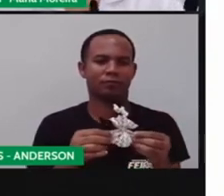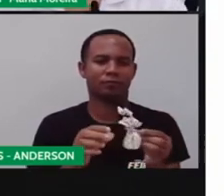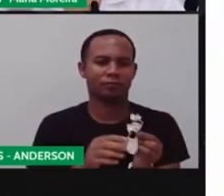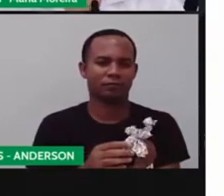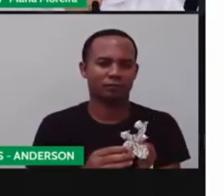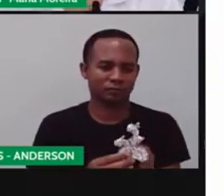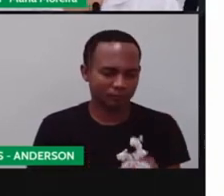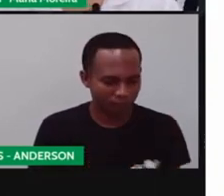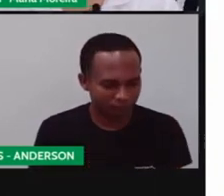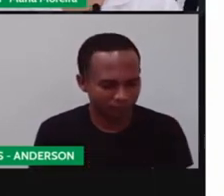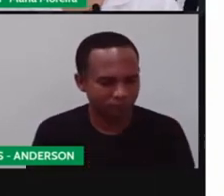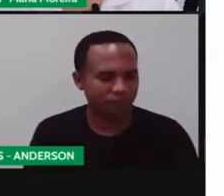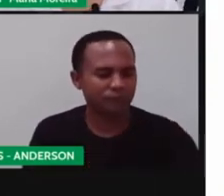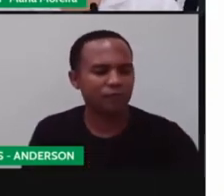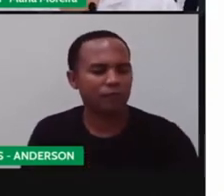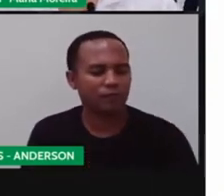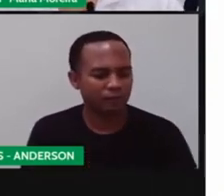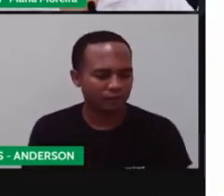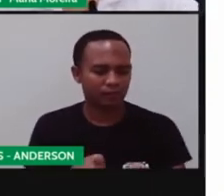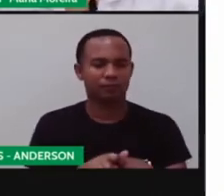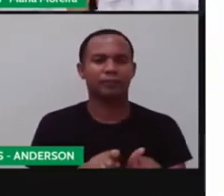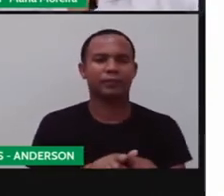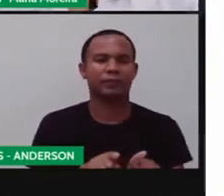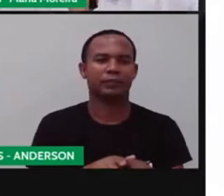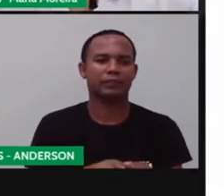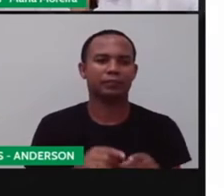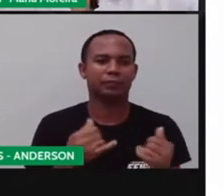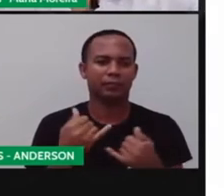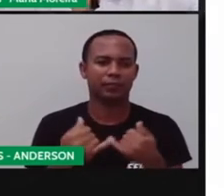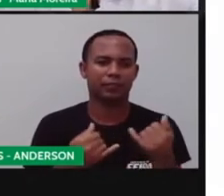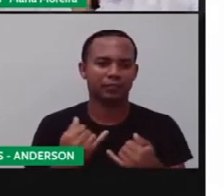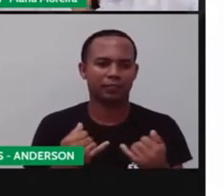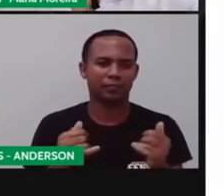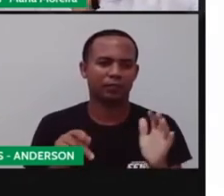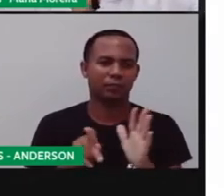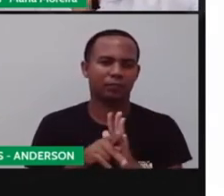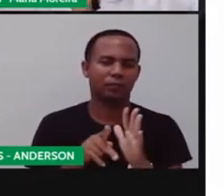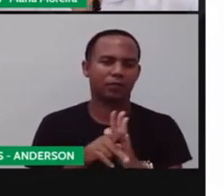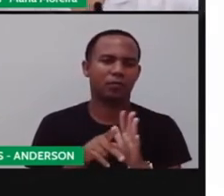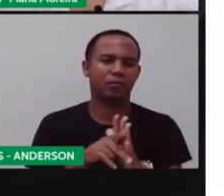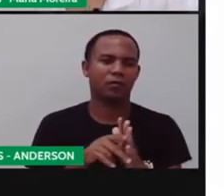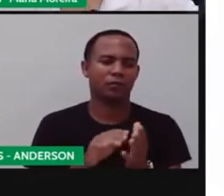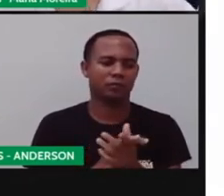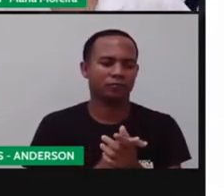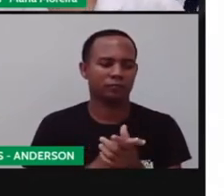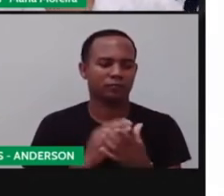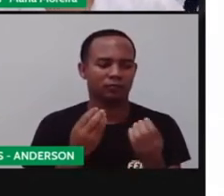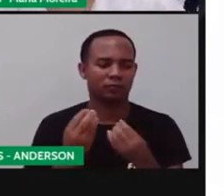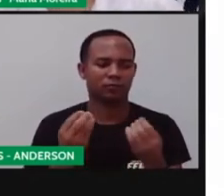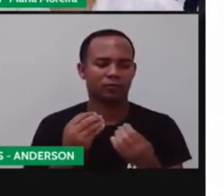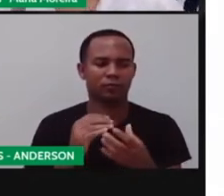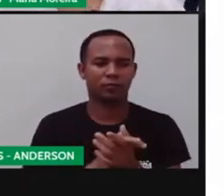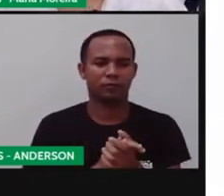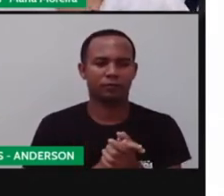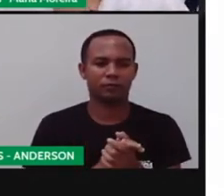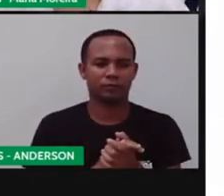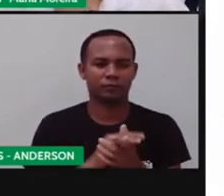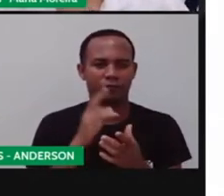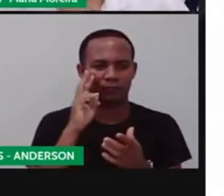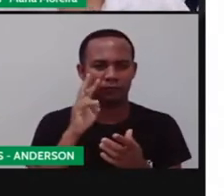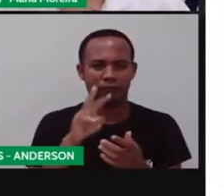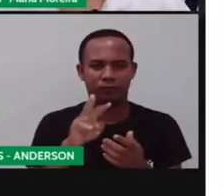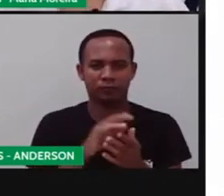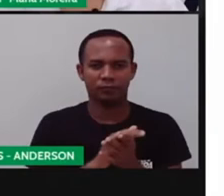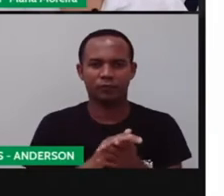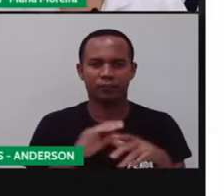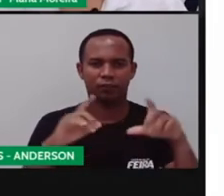Pronto. Josefina é uma produção artesanal. Porque quem fez Josefina? A pró fez Josefina. Olha só essa imagem